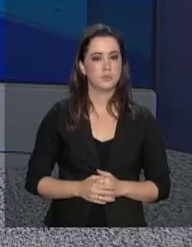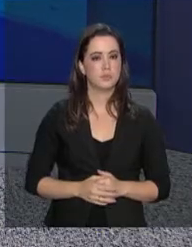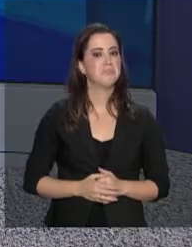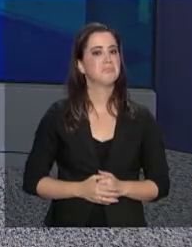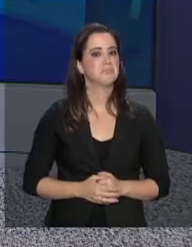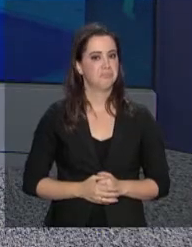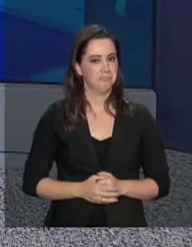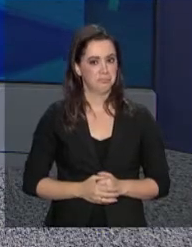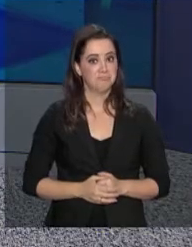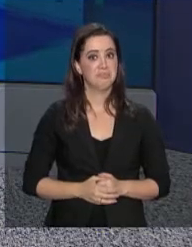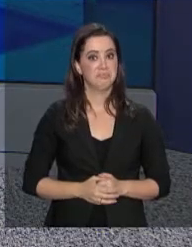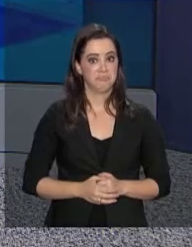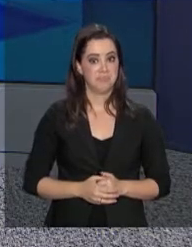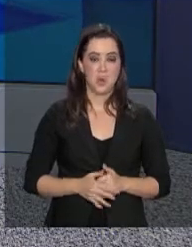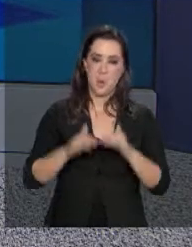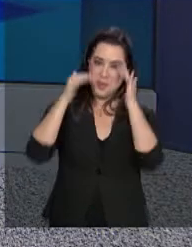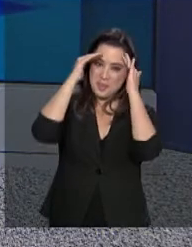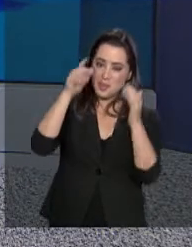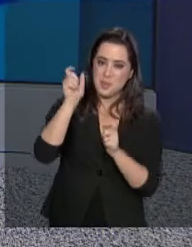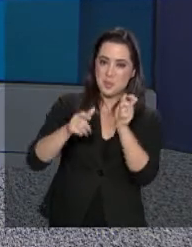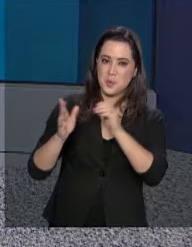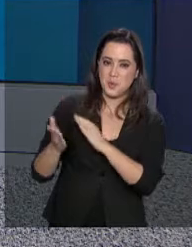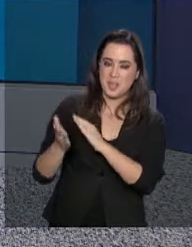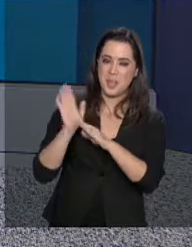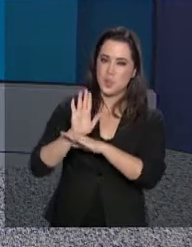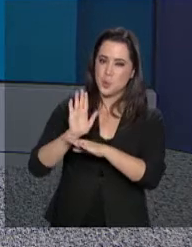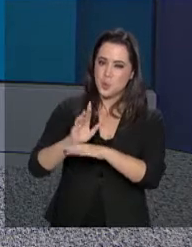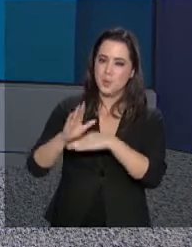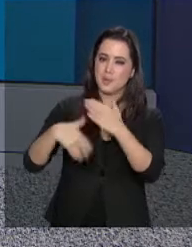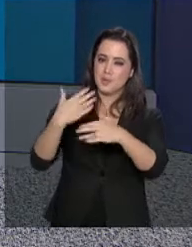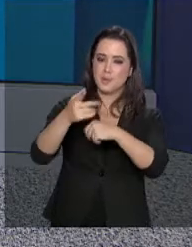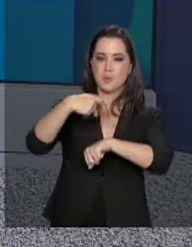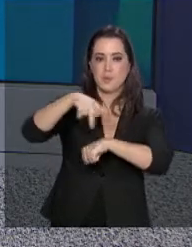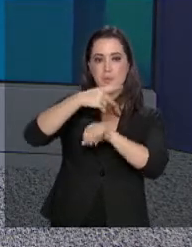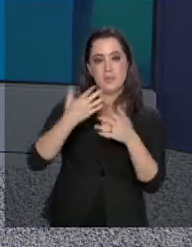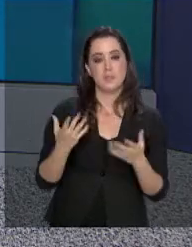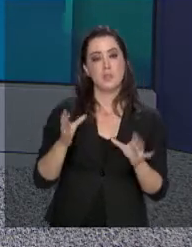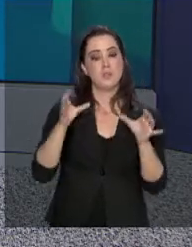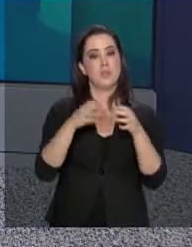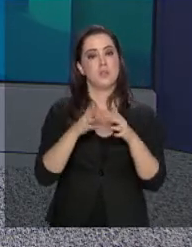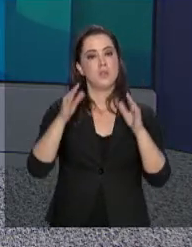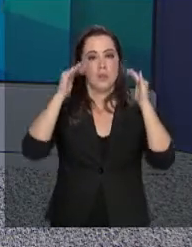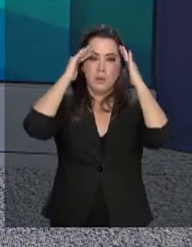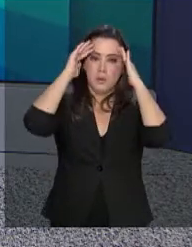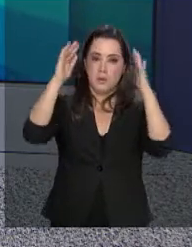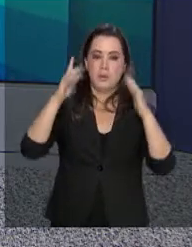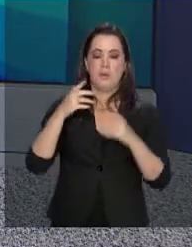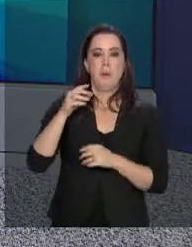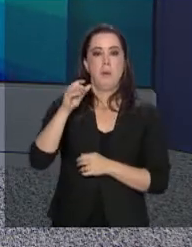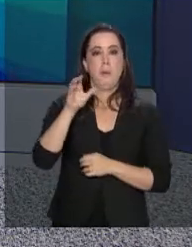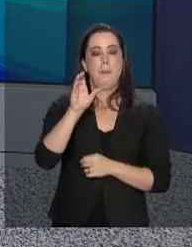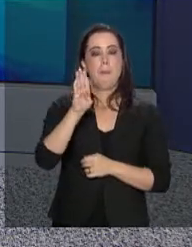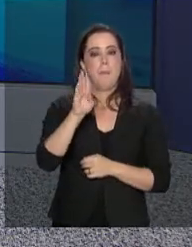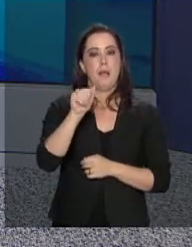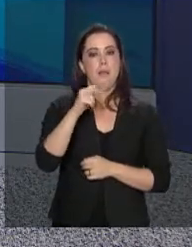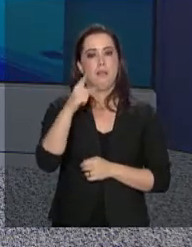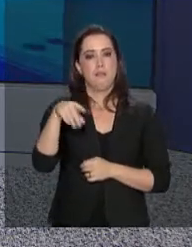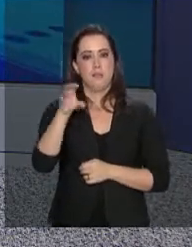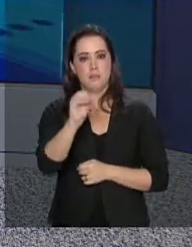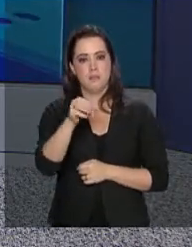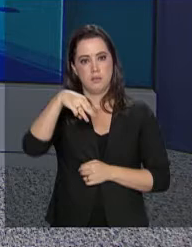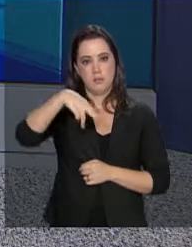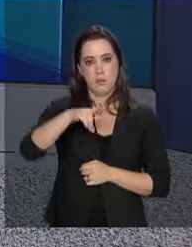Um reconhecimento a quem contribuiu para o desenvolvimento do país. A Ordem Nacional Barão de Mauá, criada em